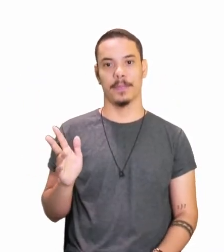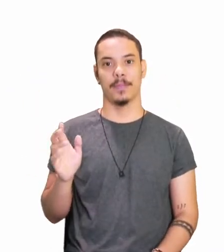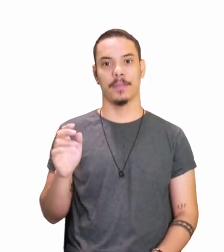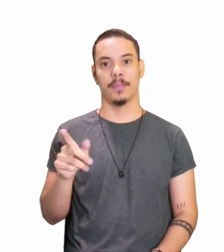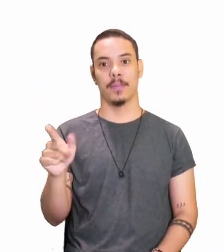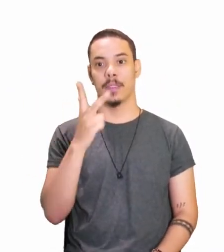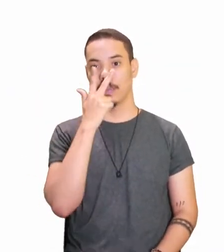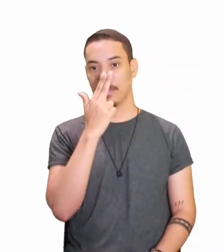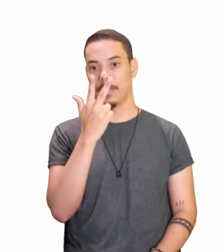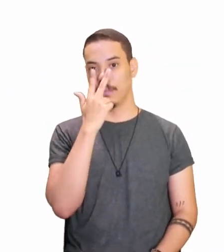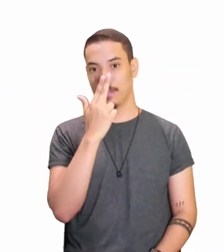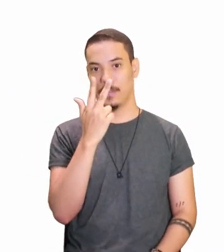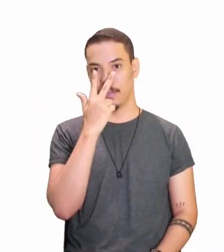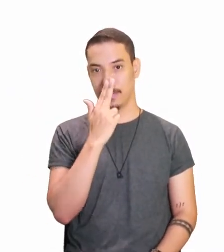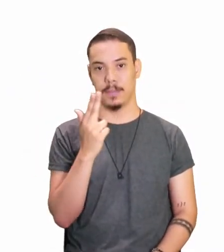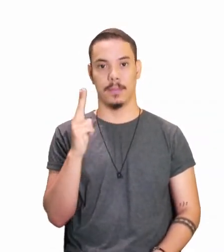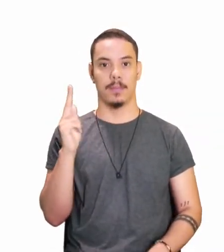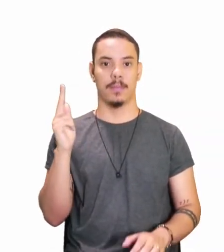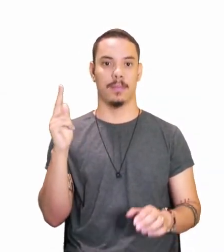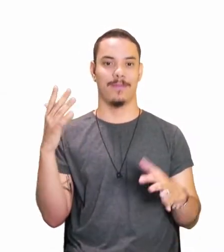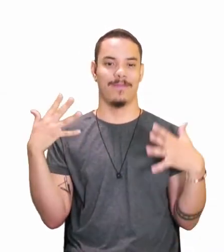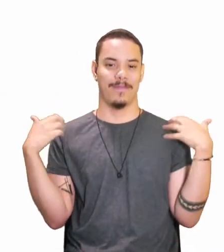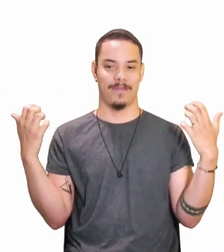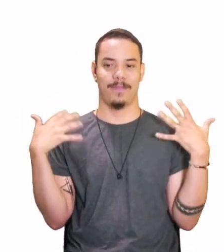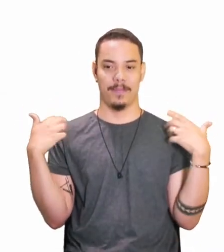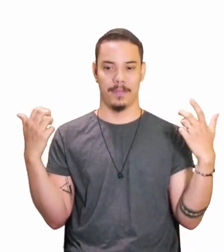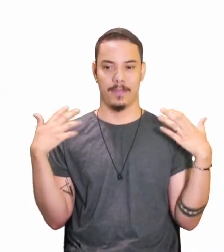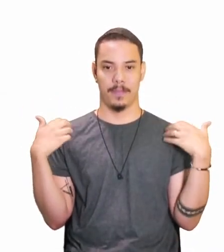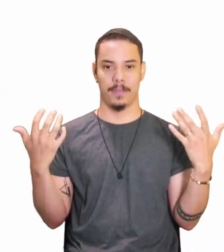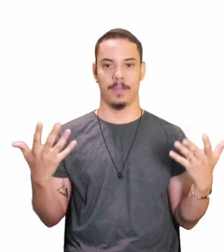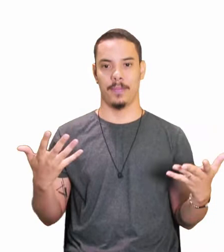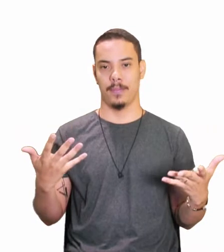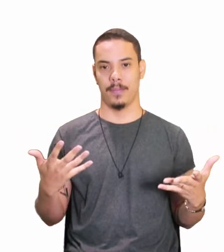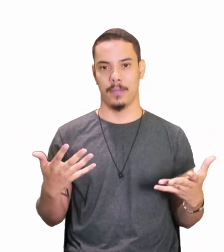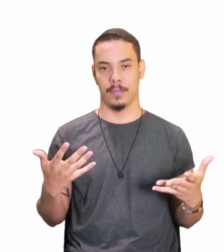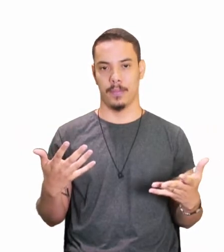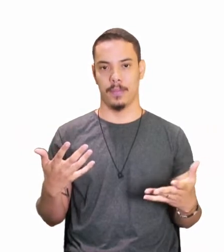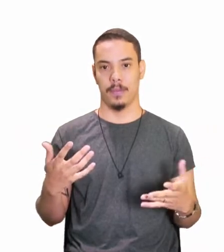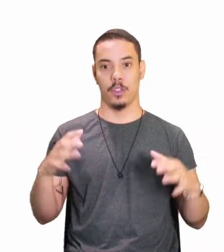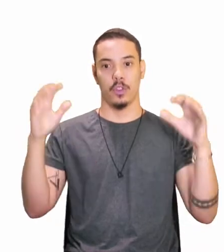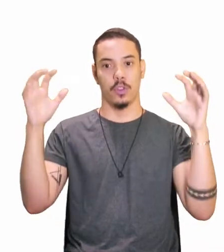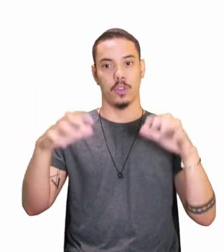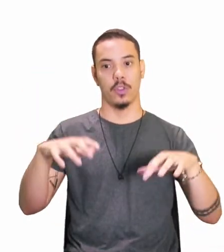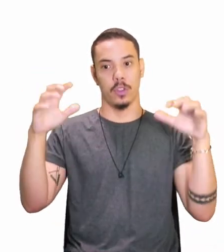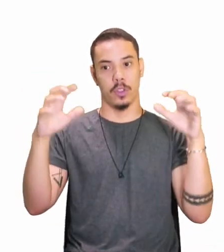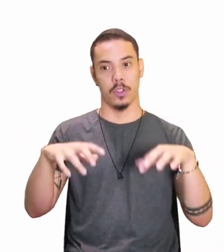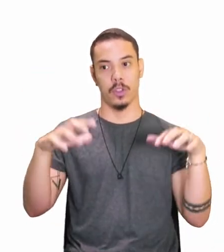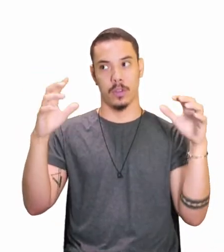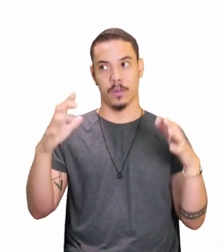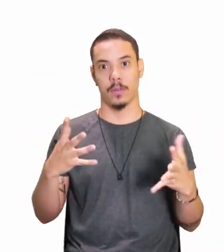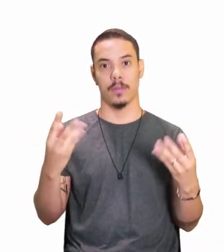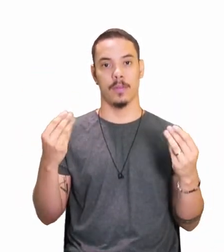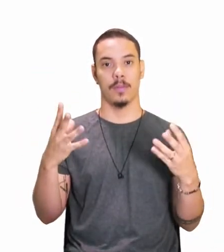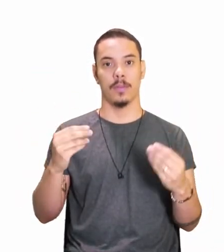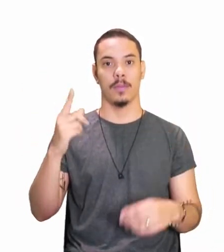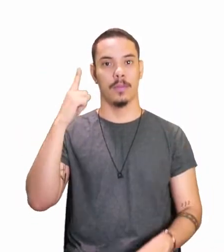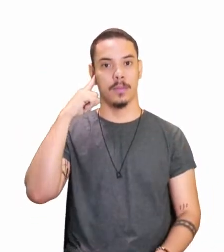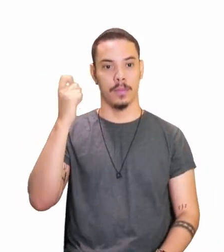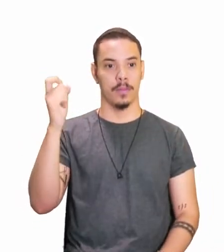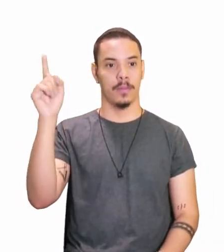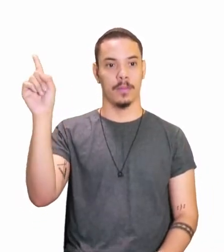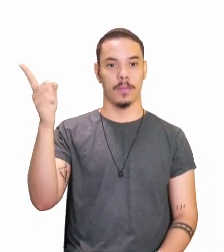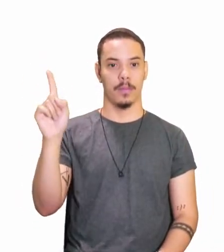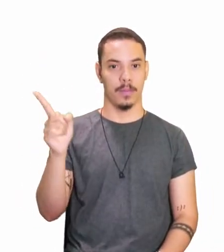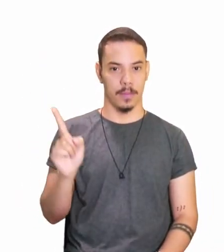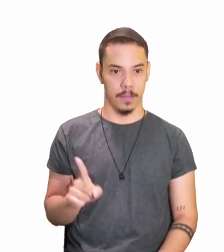contente. Ok. Está dizendo no estado. Chove bastante, trovejou,